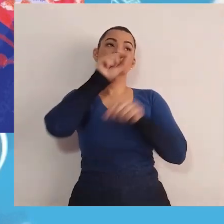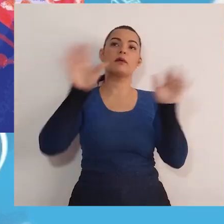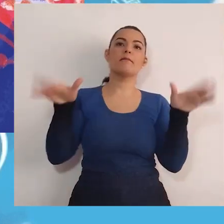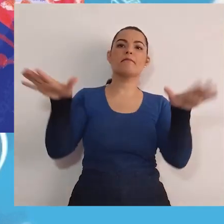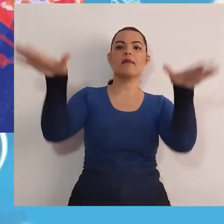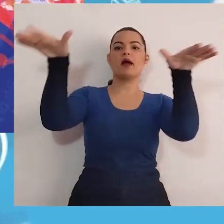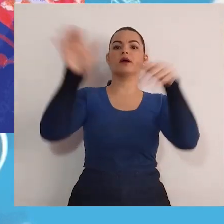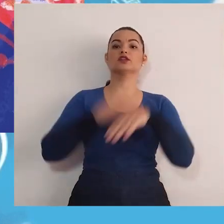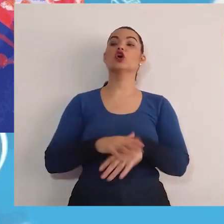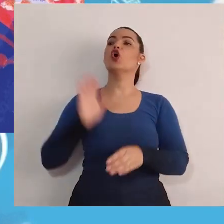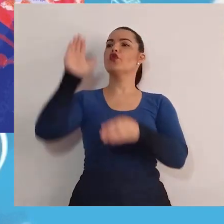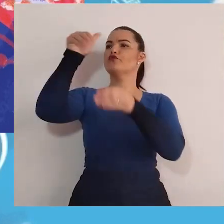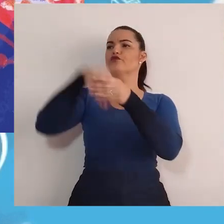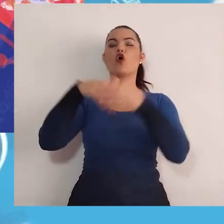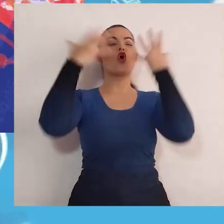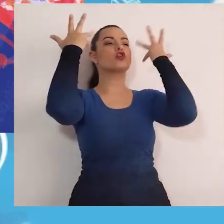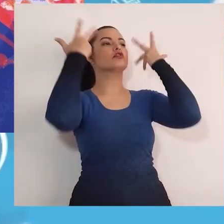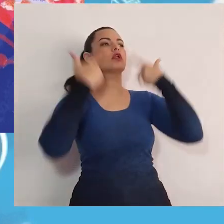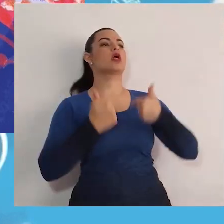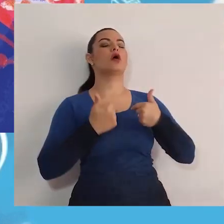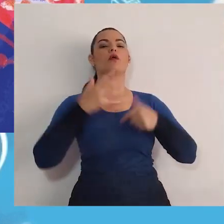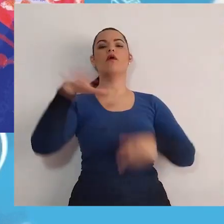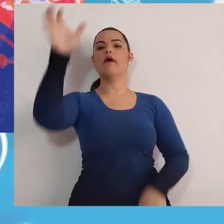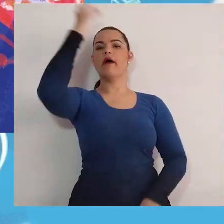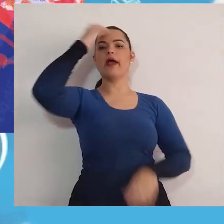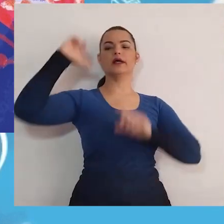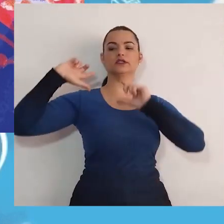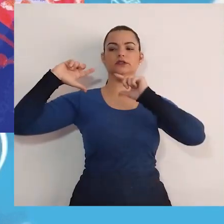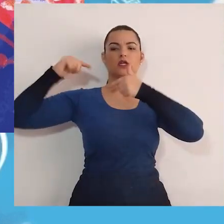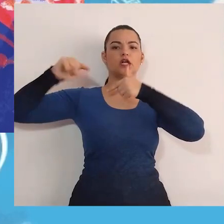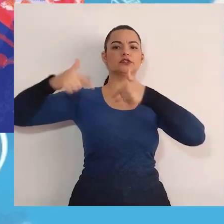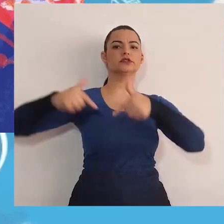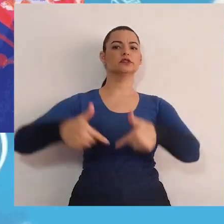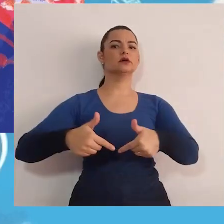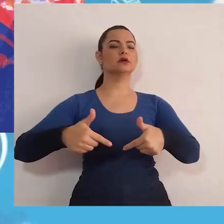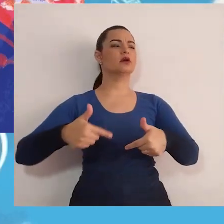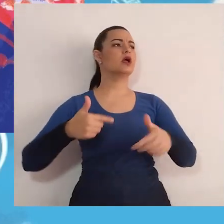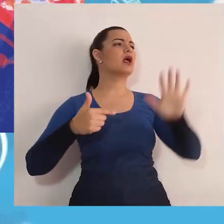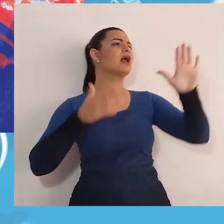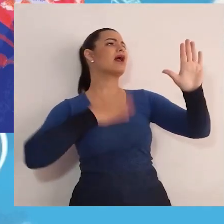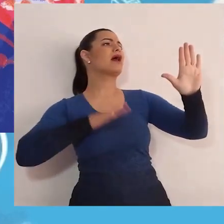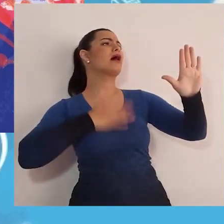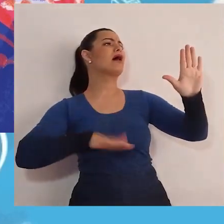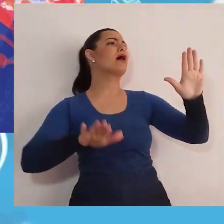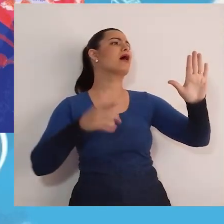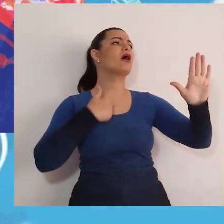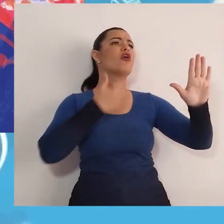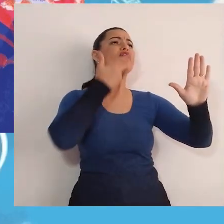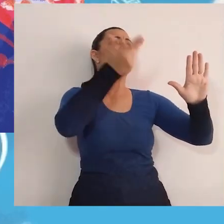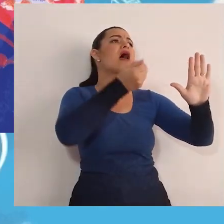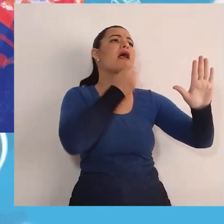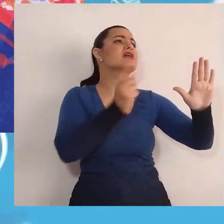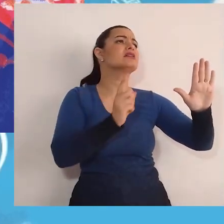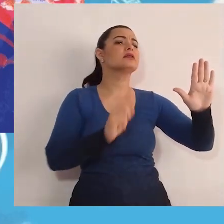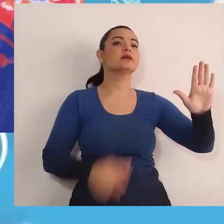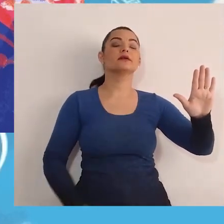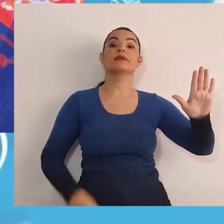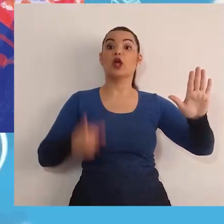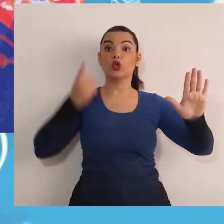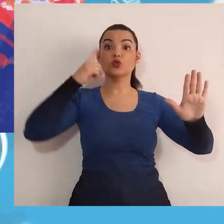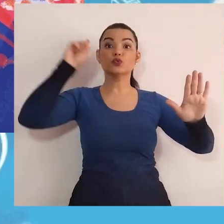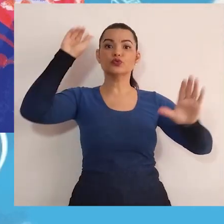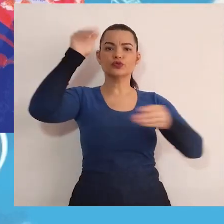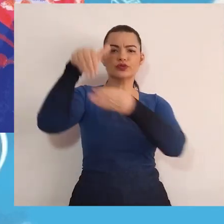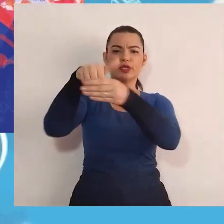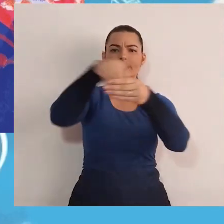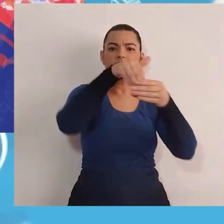leão! O rei da tradição! Eu não consegui terminar de falar! No dia da eleição, os bichos se organizaram numa